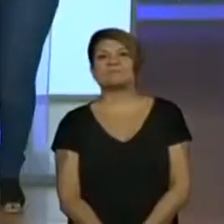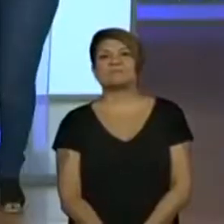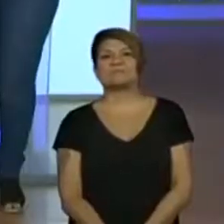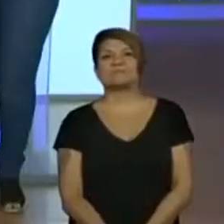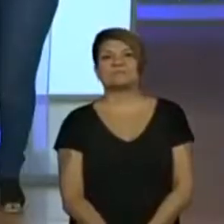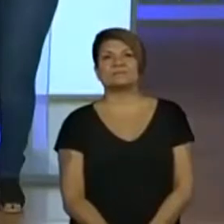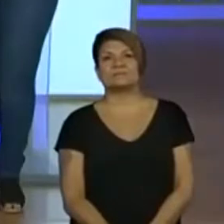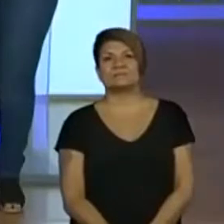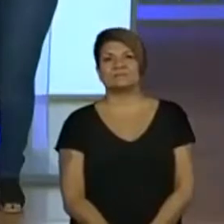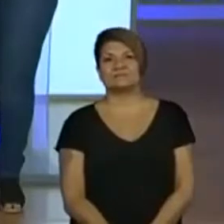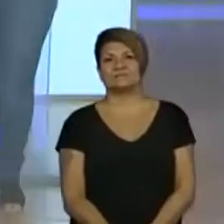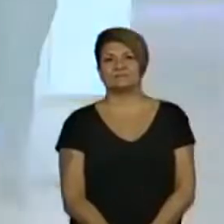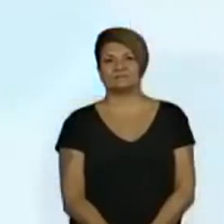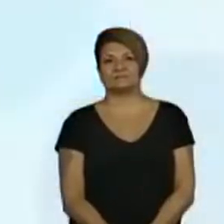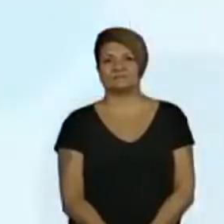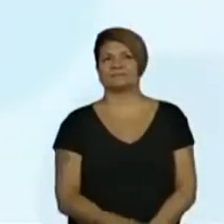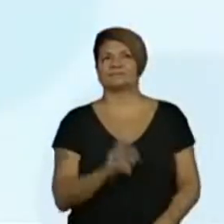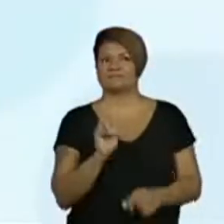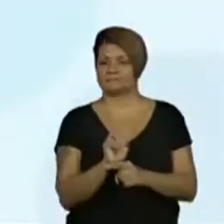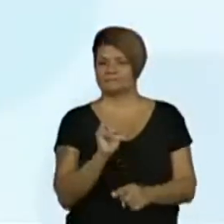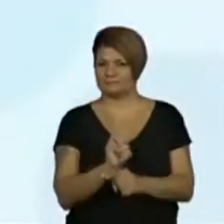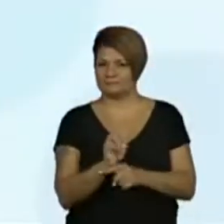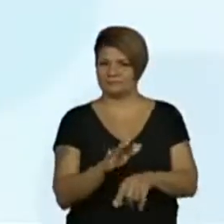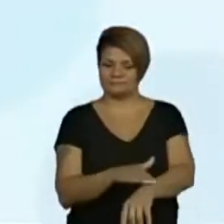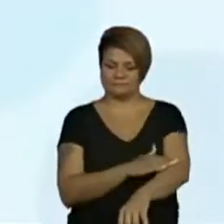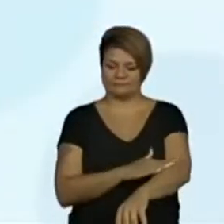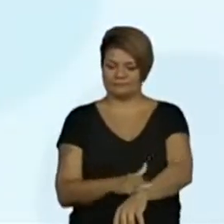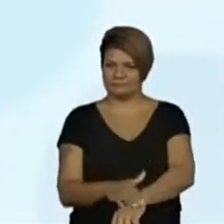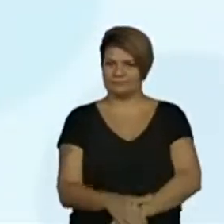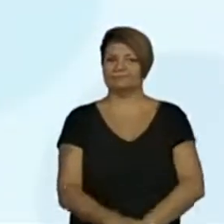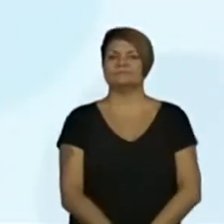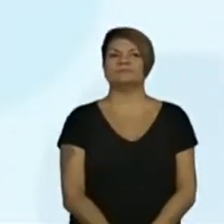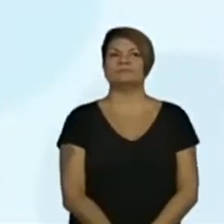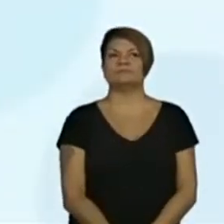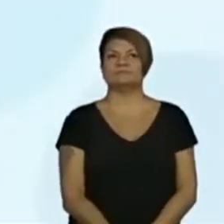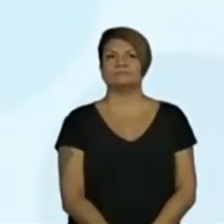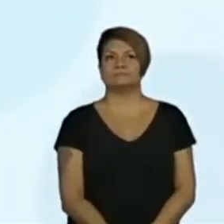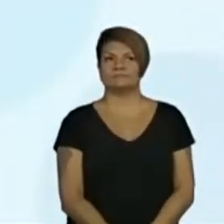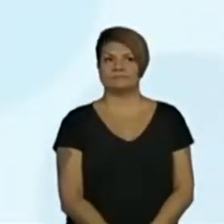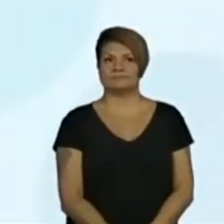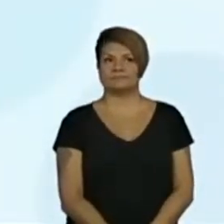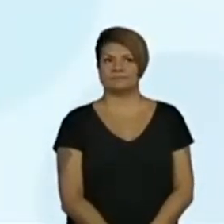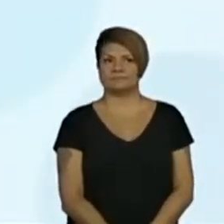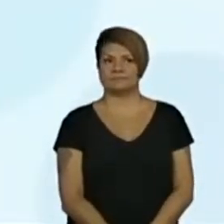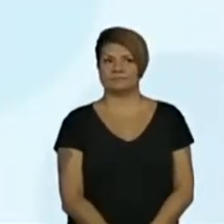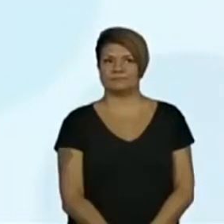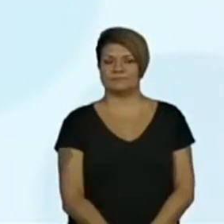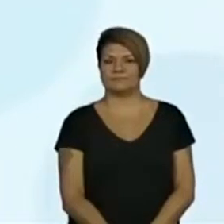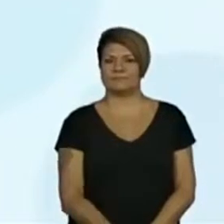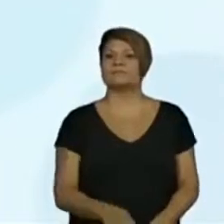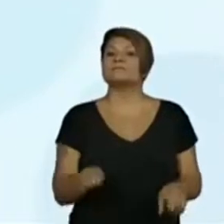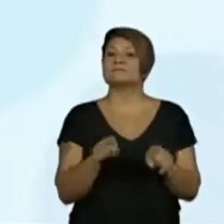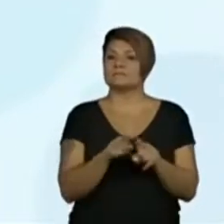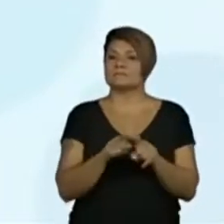Então, proteção da pele. Proteção da pele. Aí estão falando da questão também dos raios solares e da poluição.